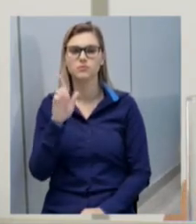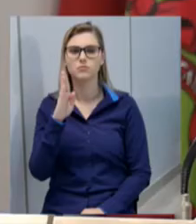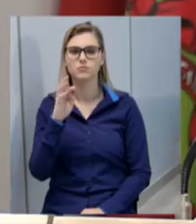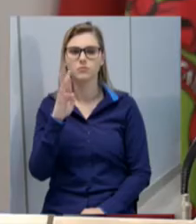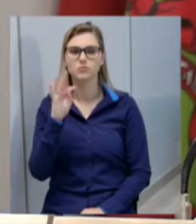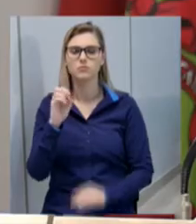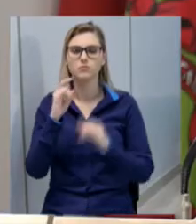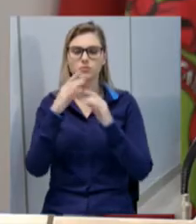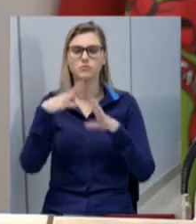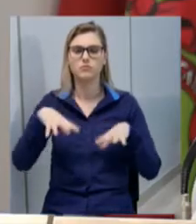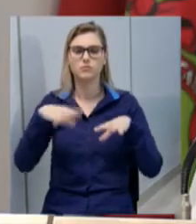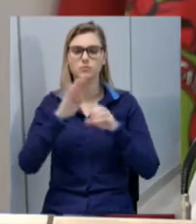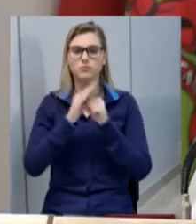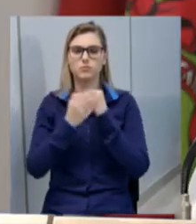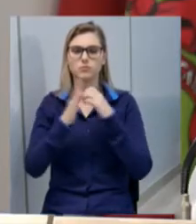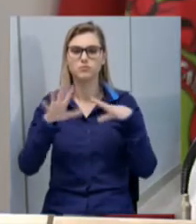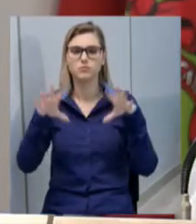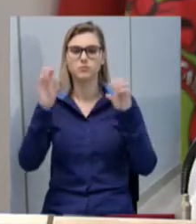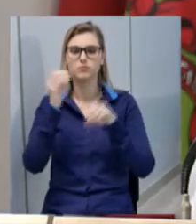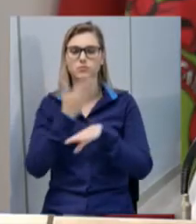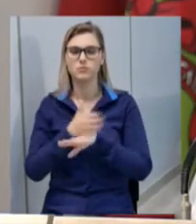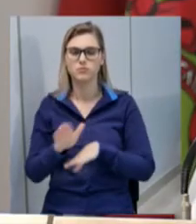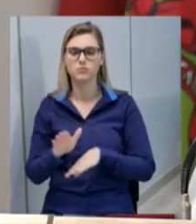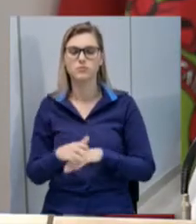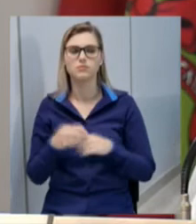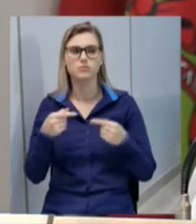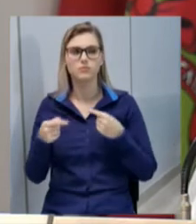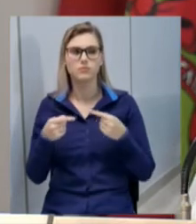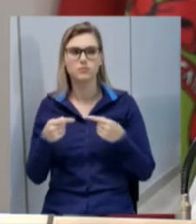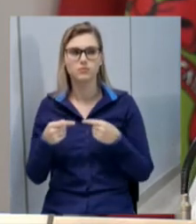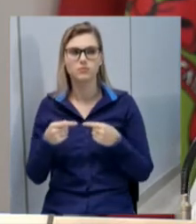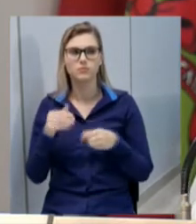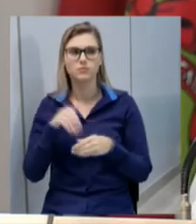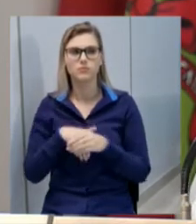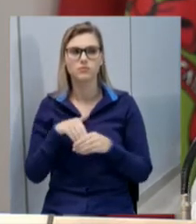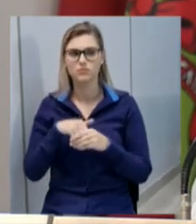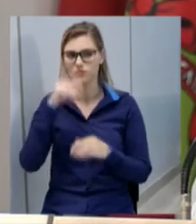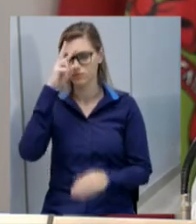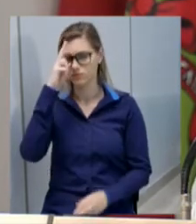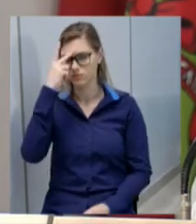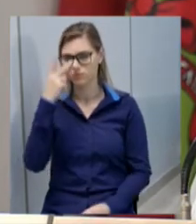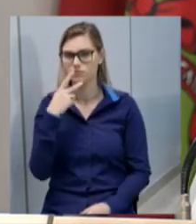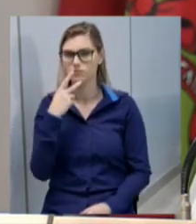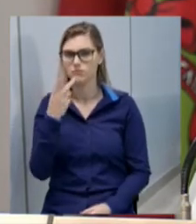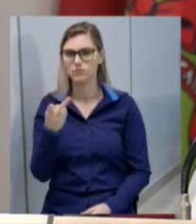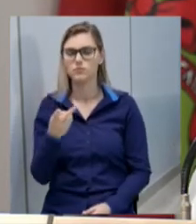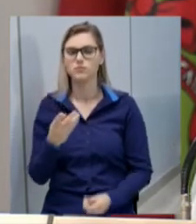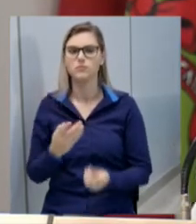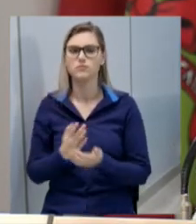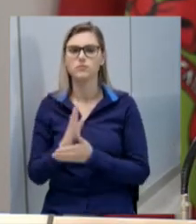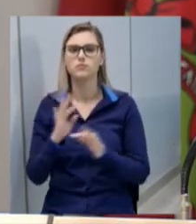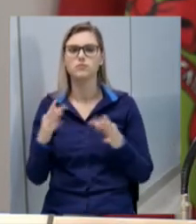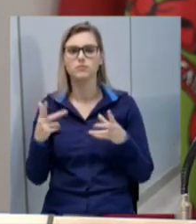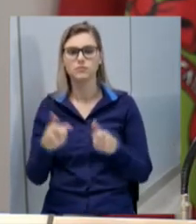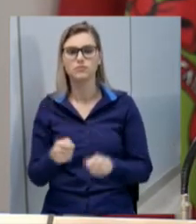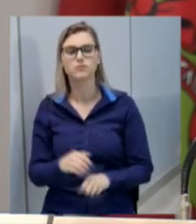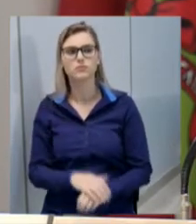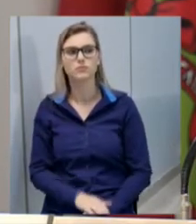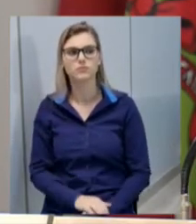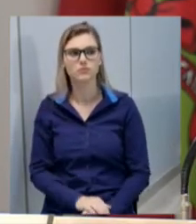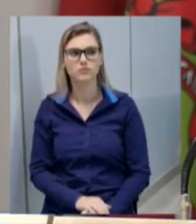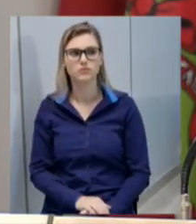a indicação está em discussão em votação os contrários se manifestem aprovada por